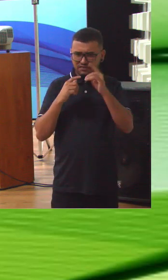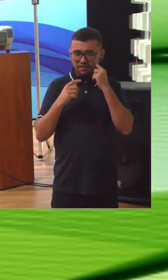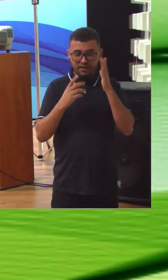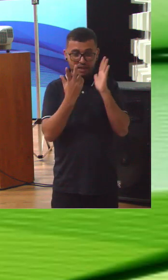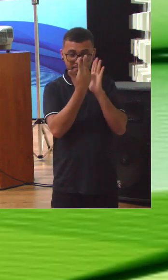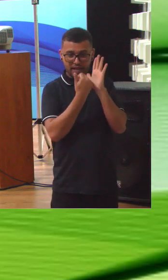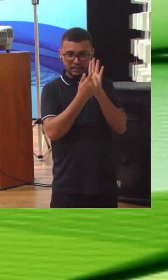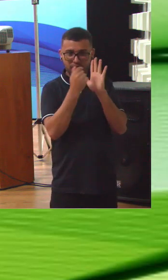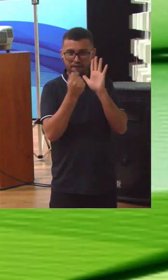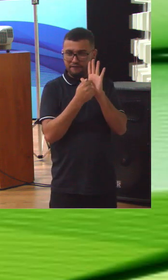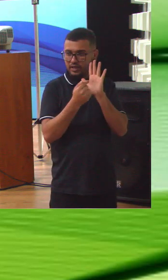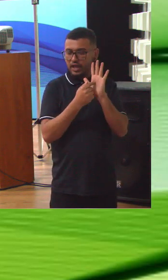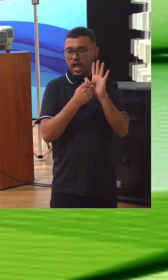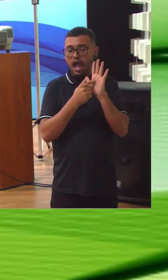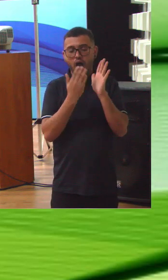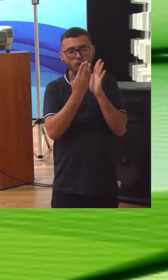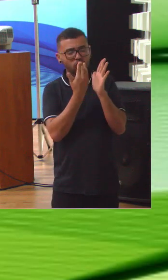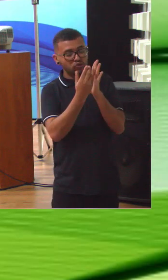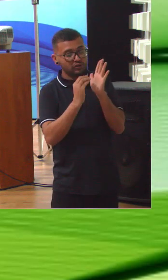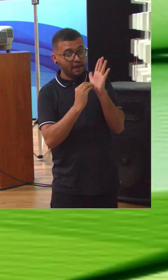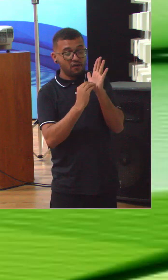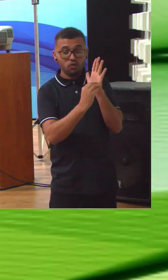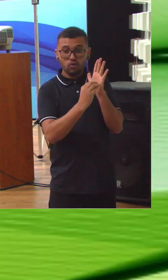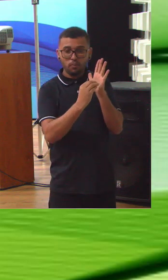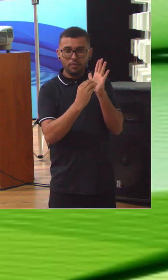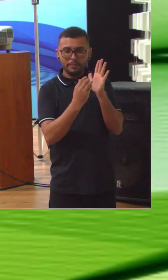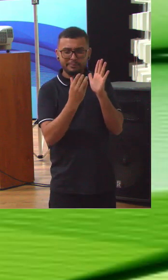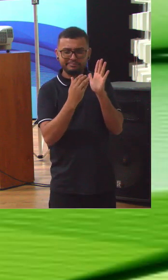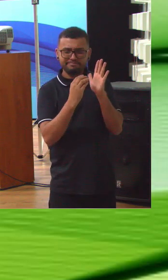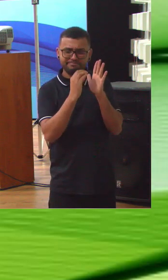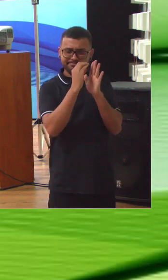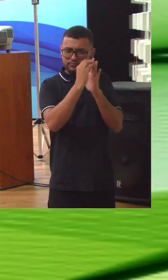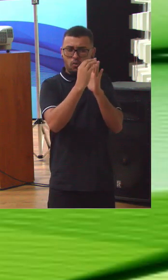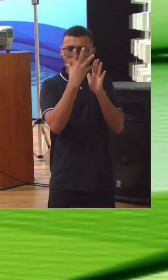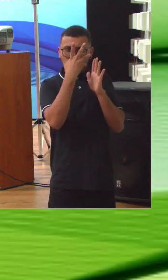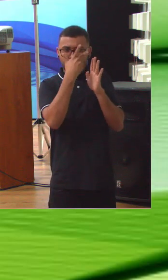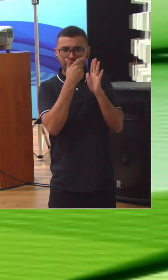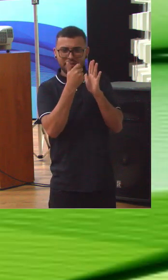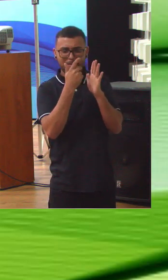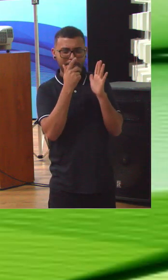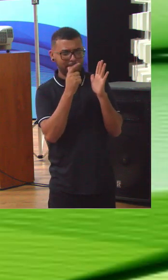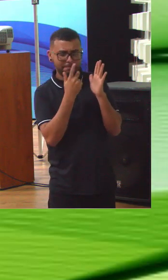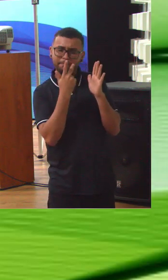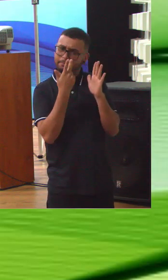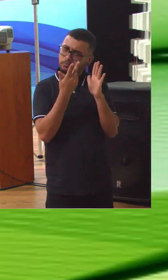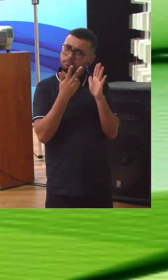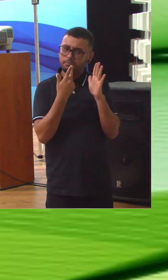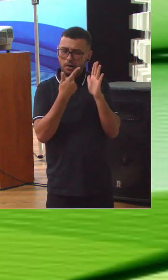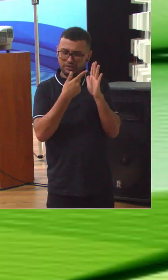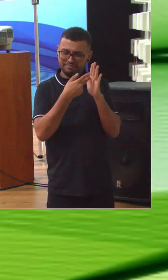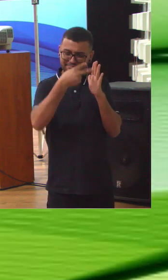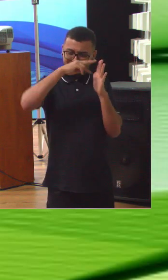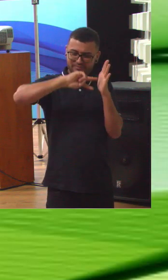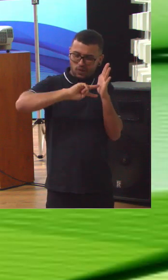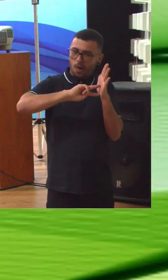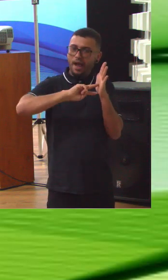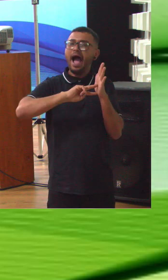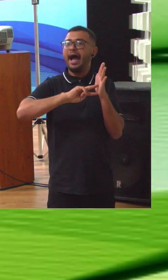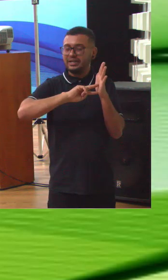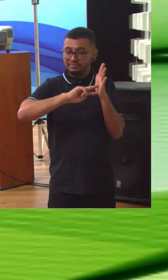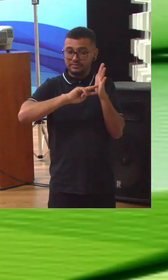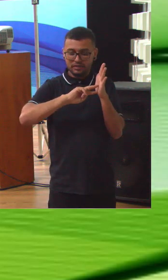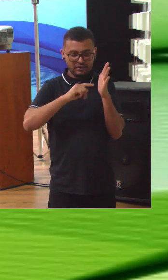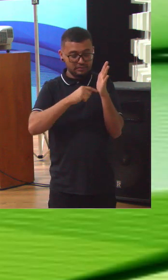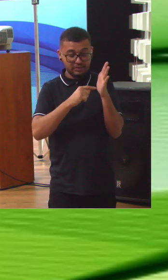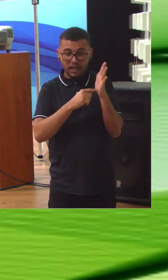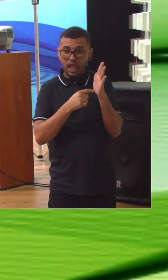sabe que eventualmente quem está aqui se mostrando bonito pode não ser muito bonito mesmo pode ser meio exagerado mas quem se diz